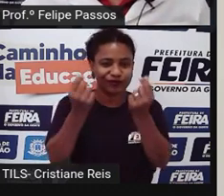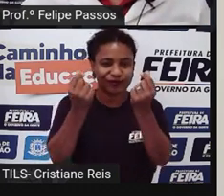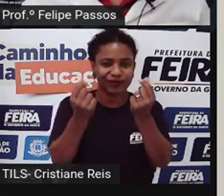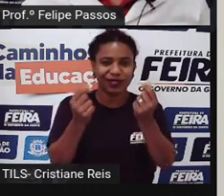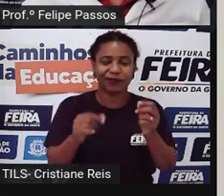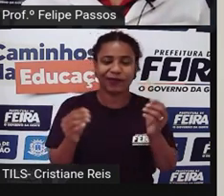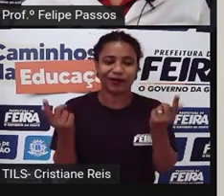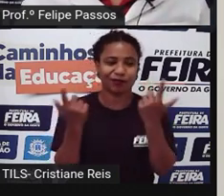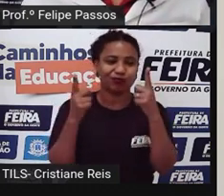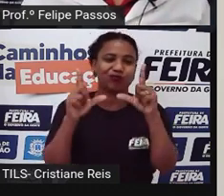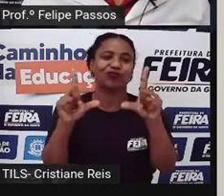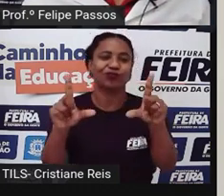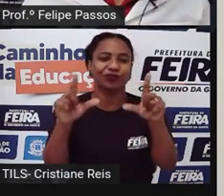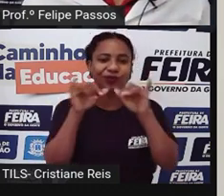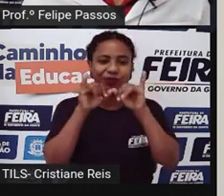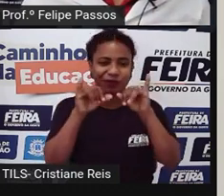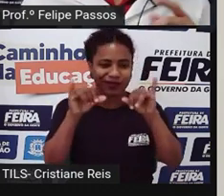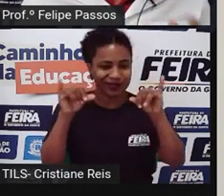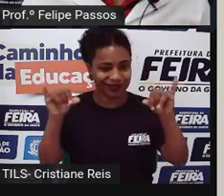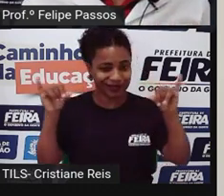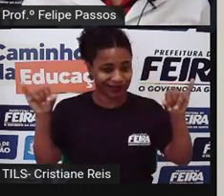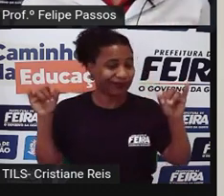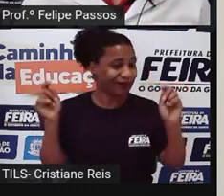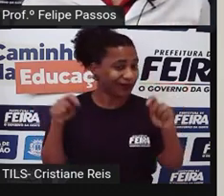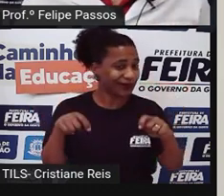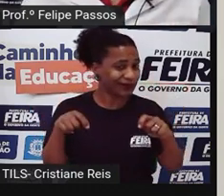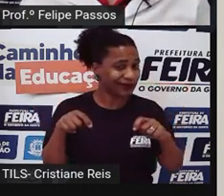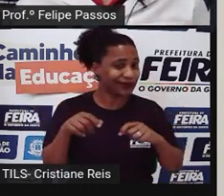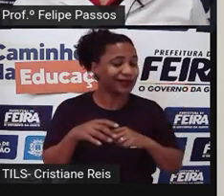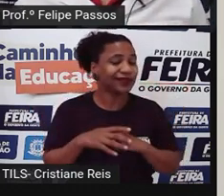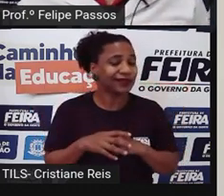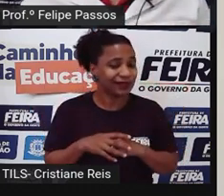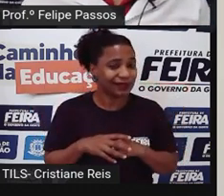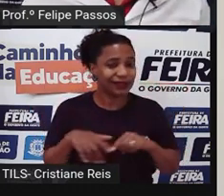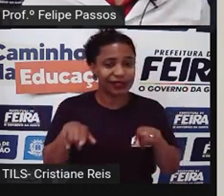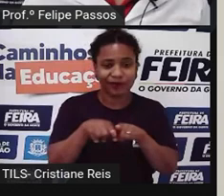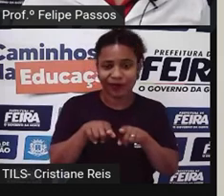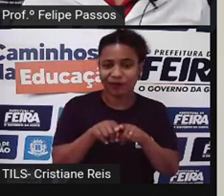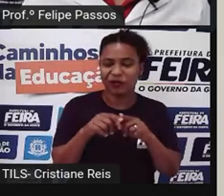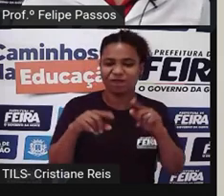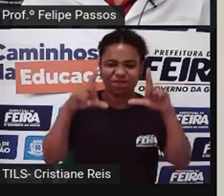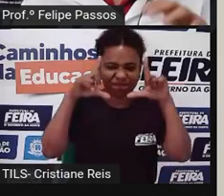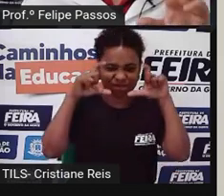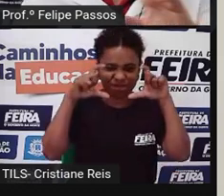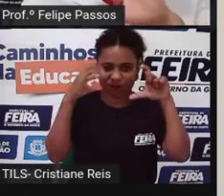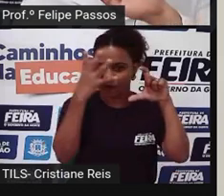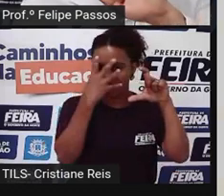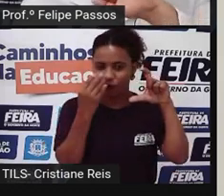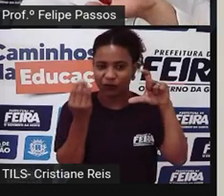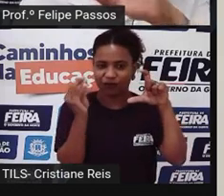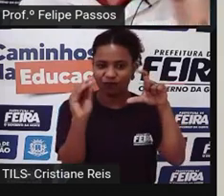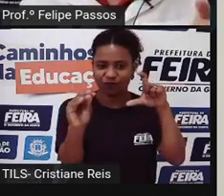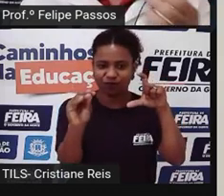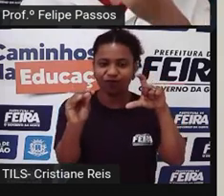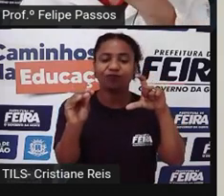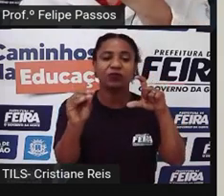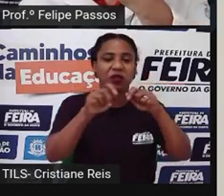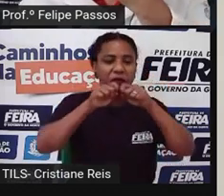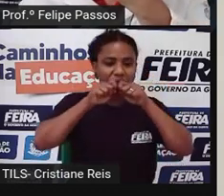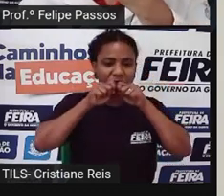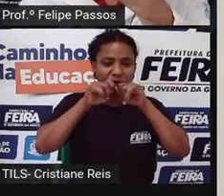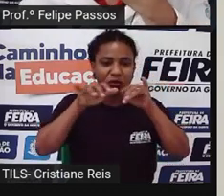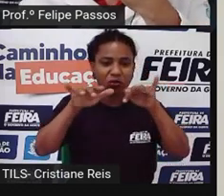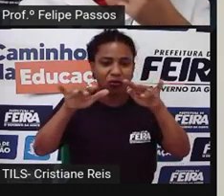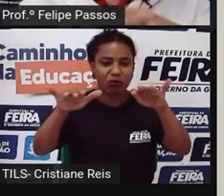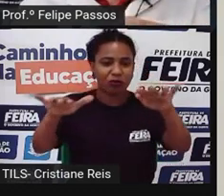propaganda. Também para fins de difamação, que é espalhar a imagem de uma pessoa